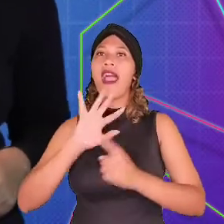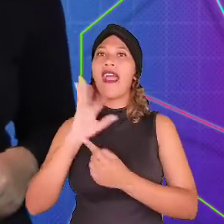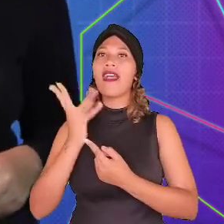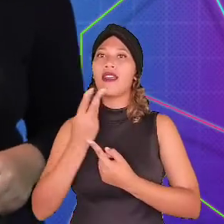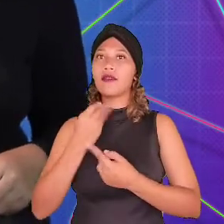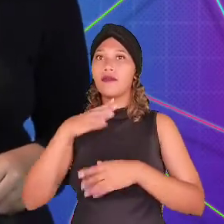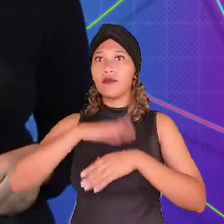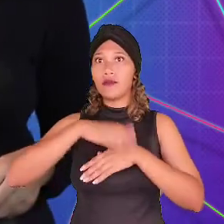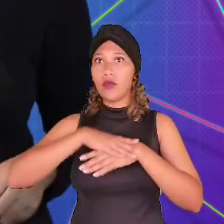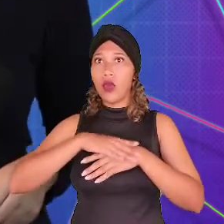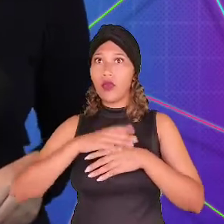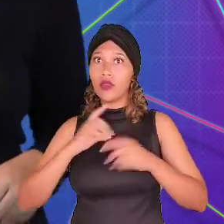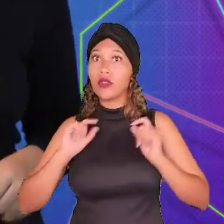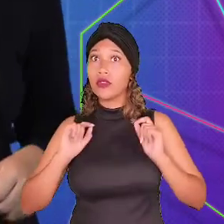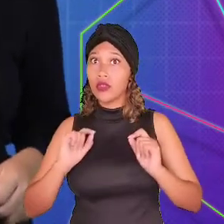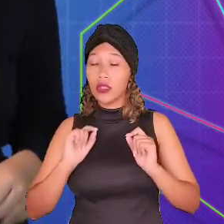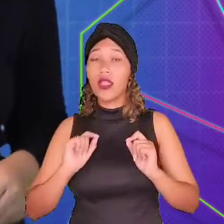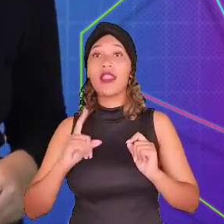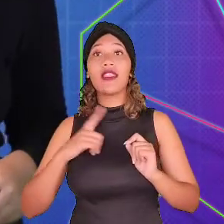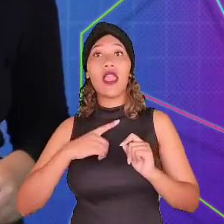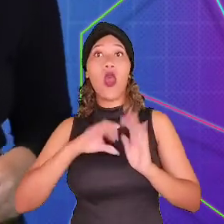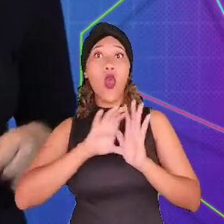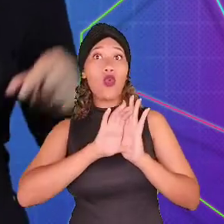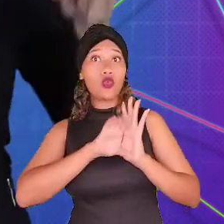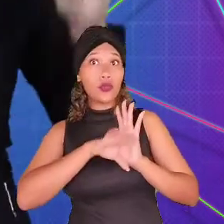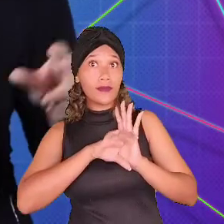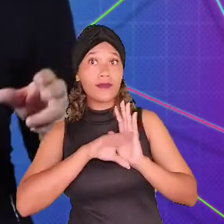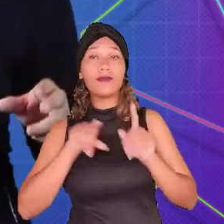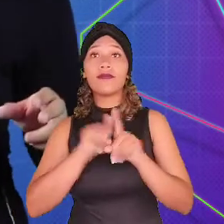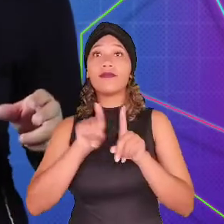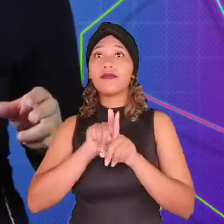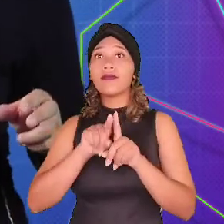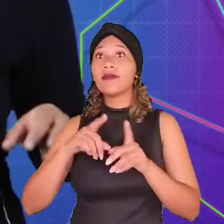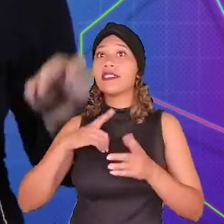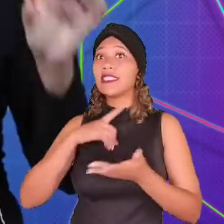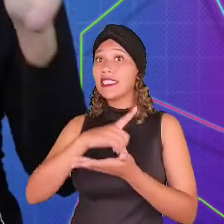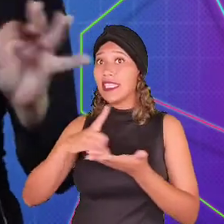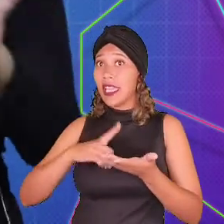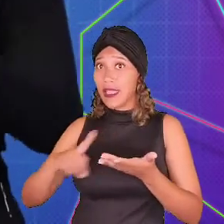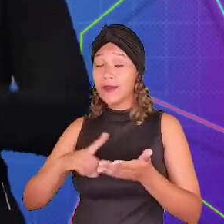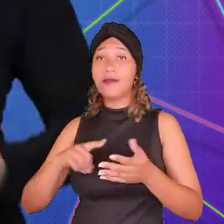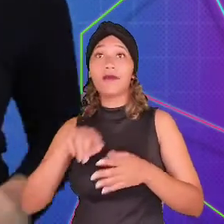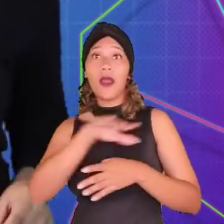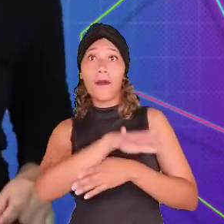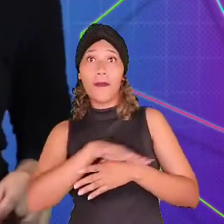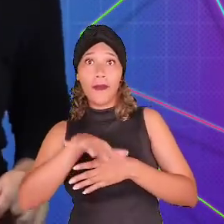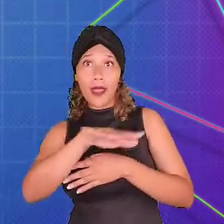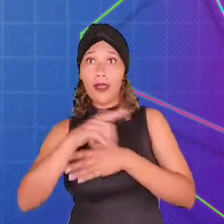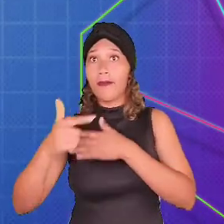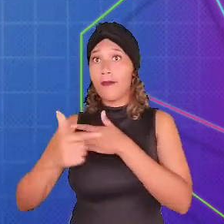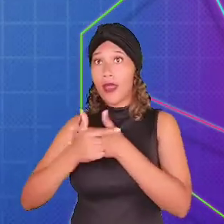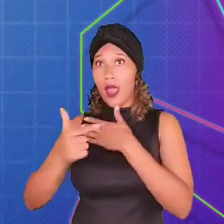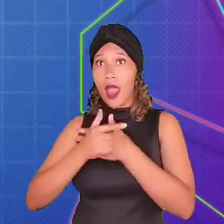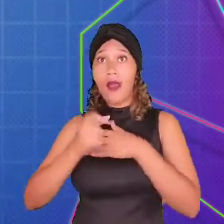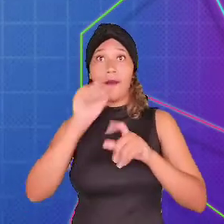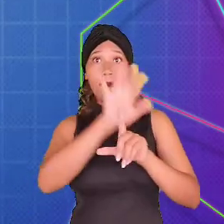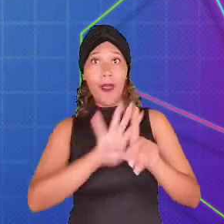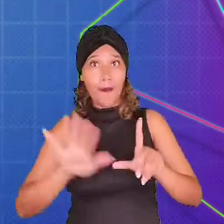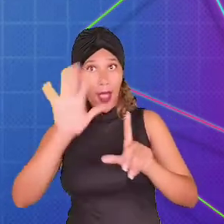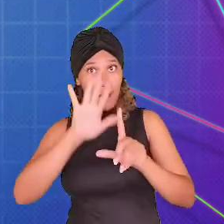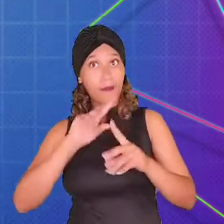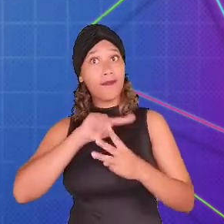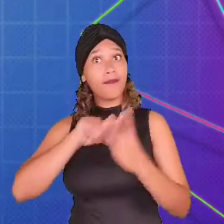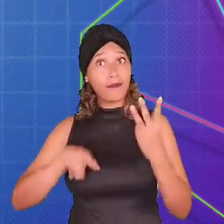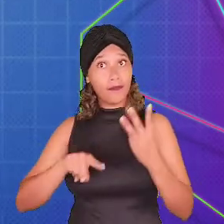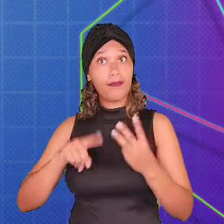Arte conceitual, design de personagens, design de ambientes e design de interface. Um aspecto muito